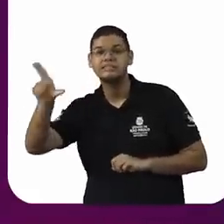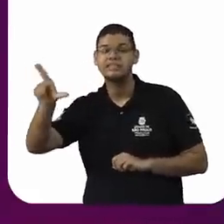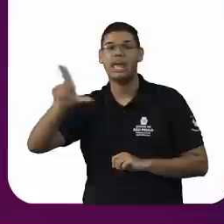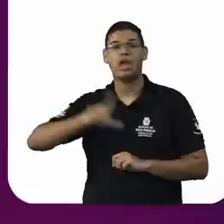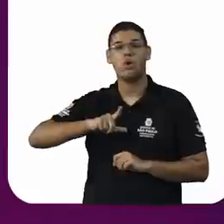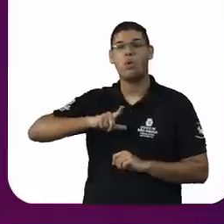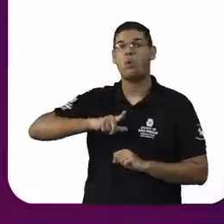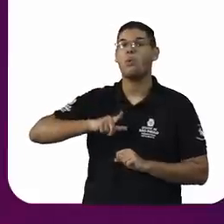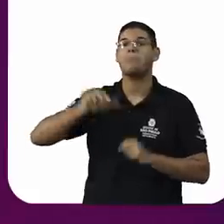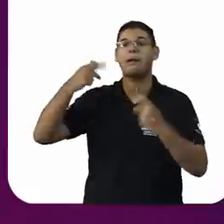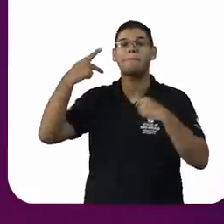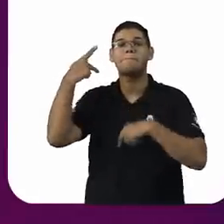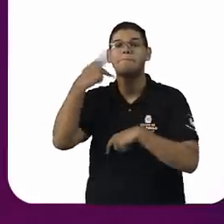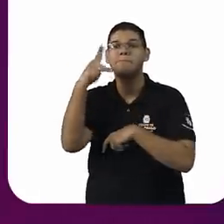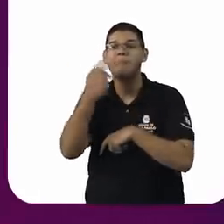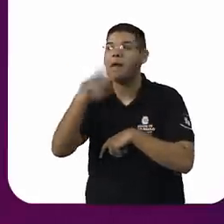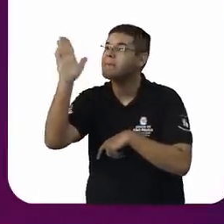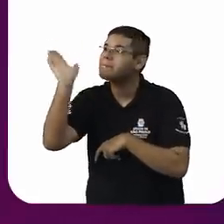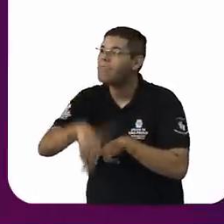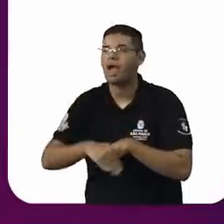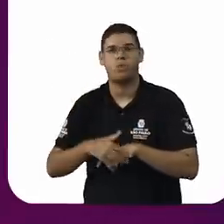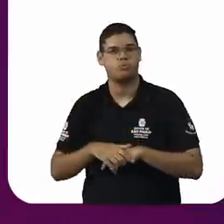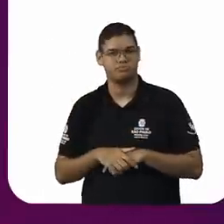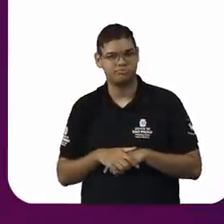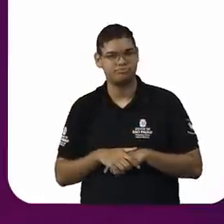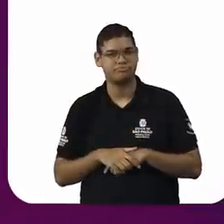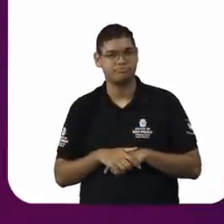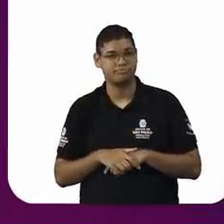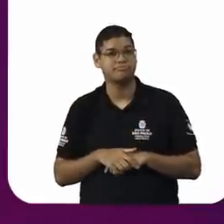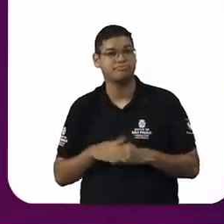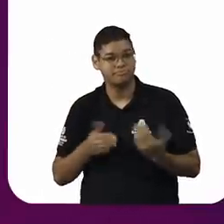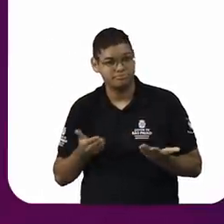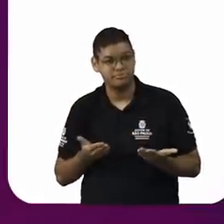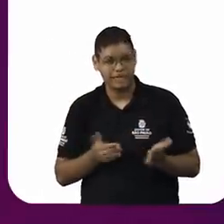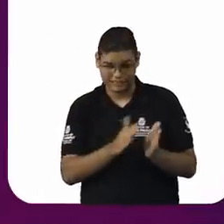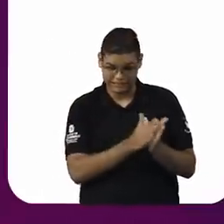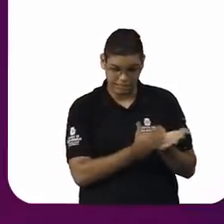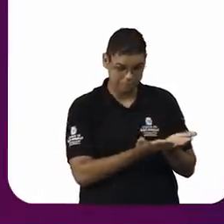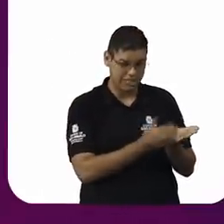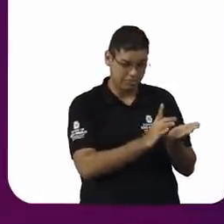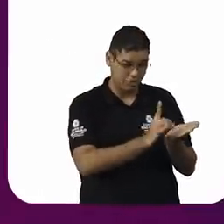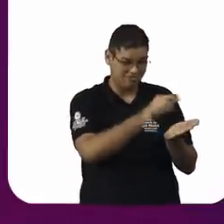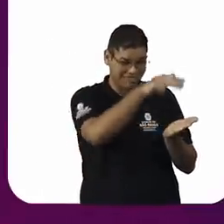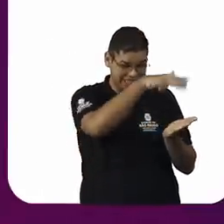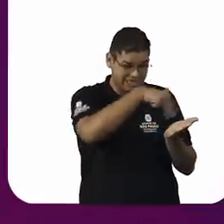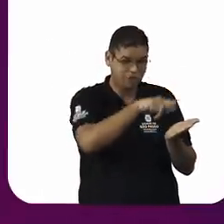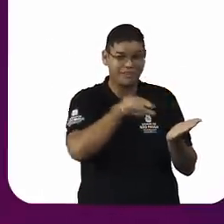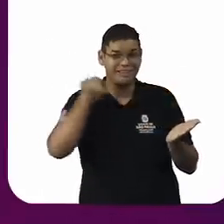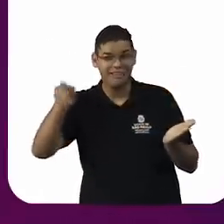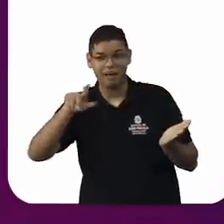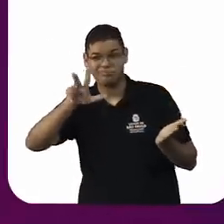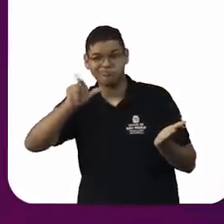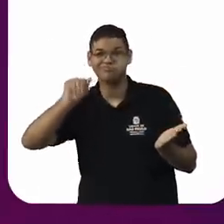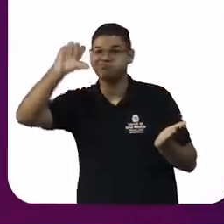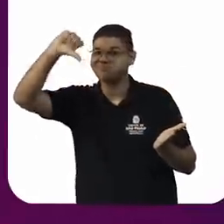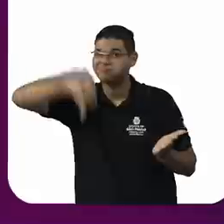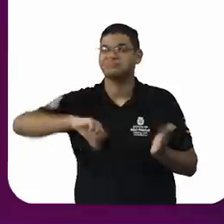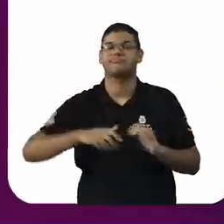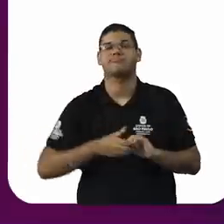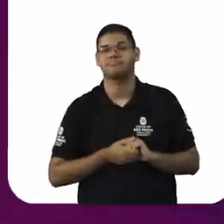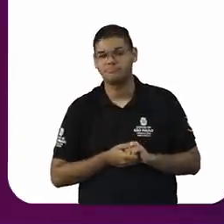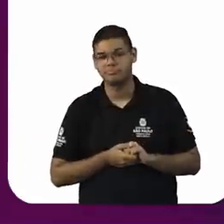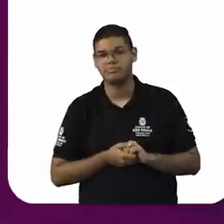está lá na pregação do sacerdote. Não é? Então, e o continente